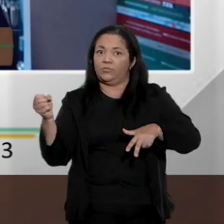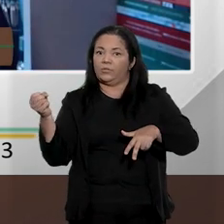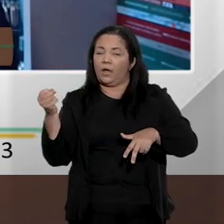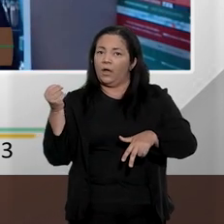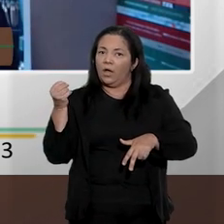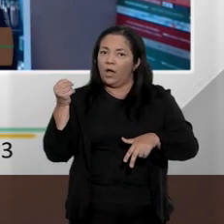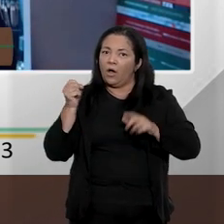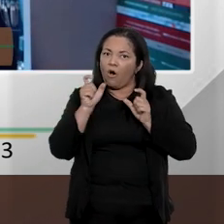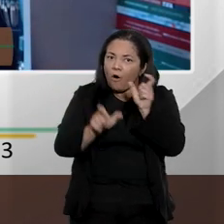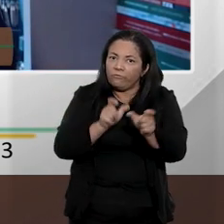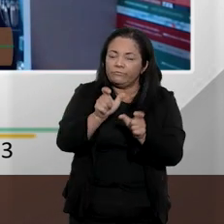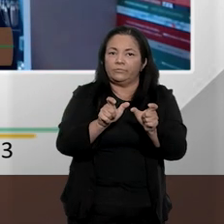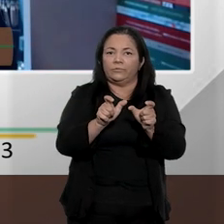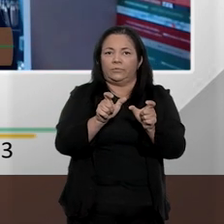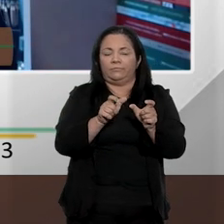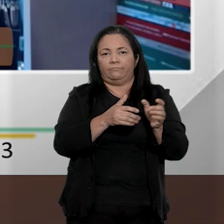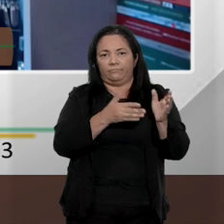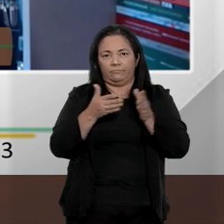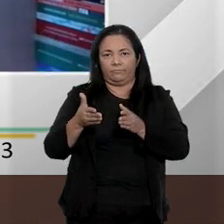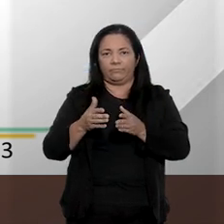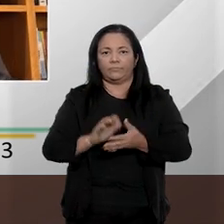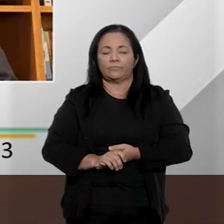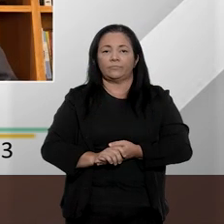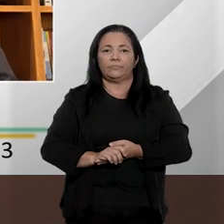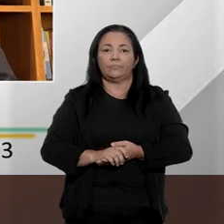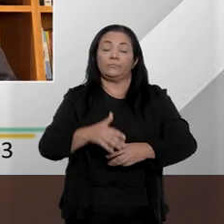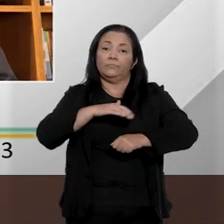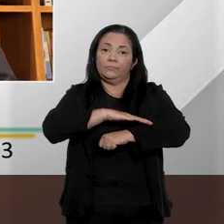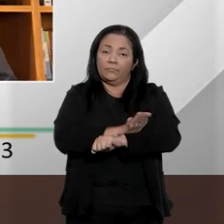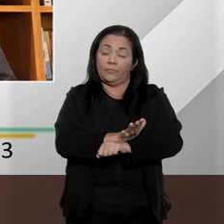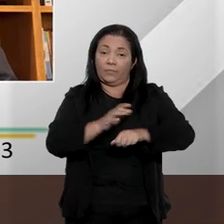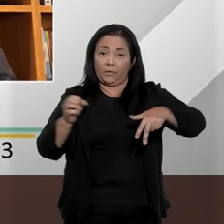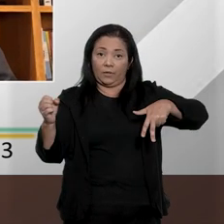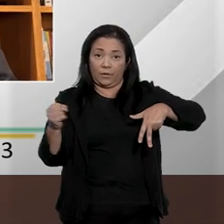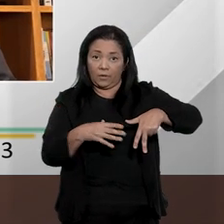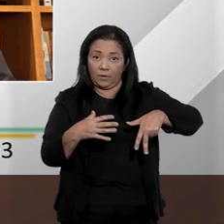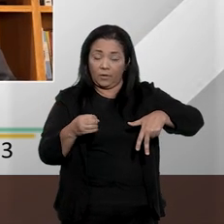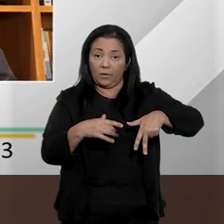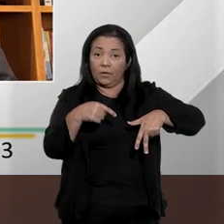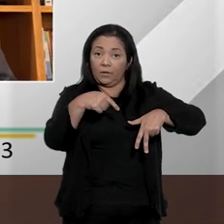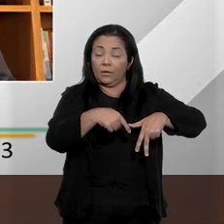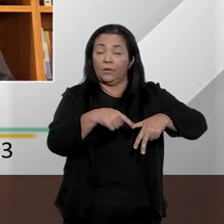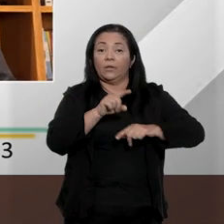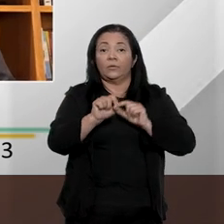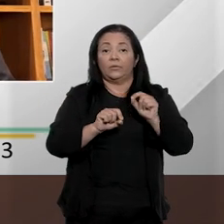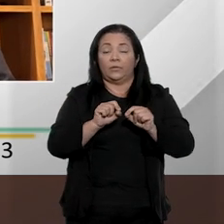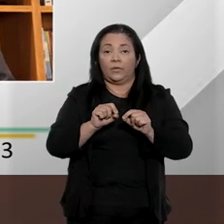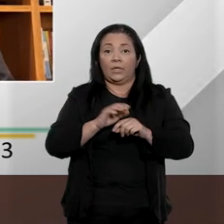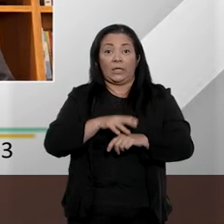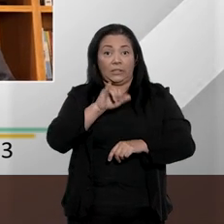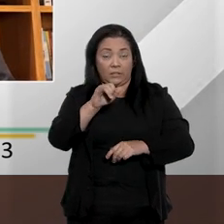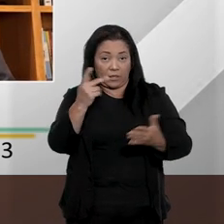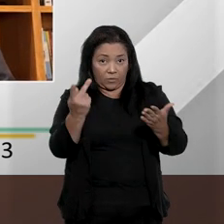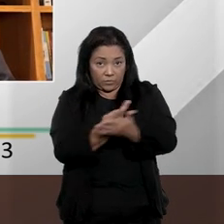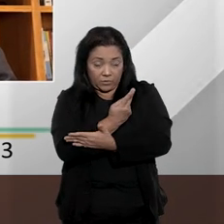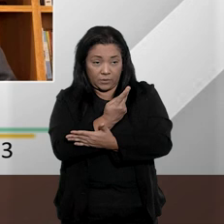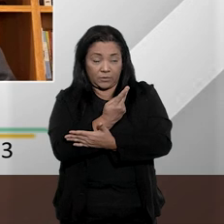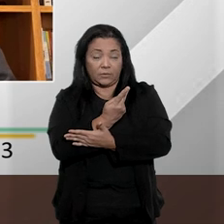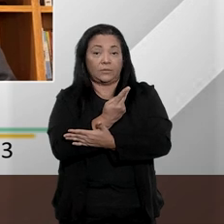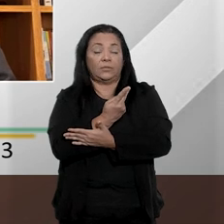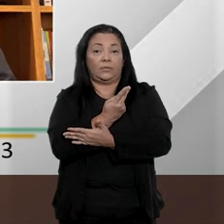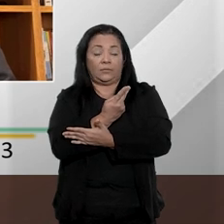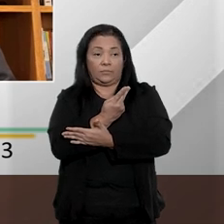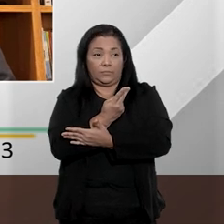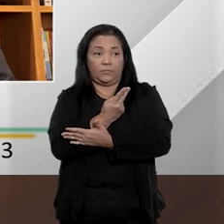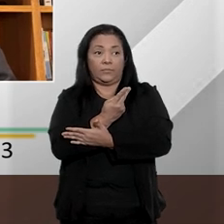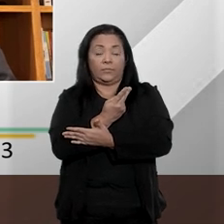também tenta amarrar esse ponto. E se a injura racial, professor Vinícius, se for cometida, o